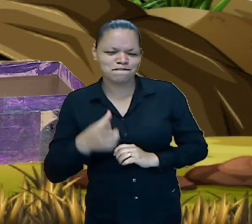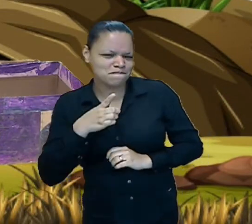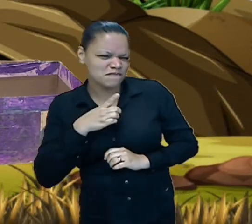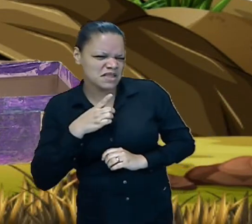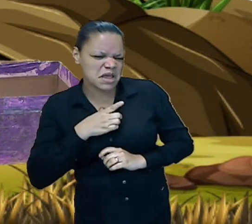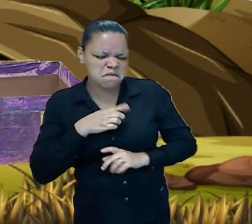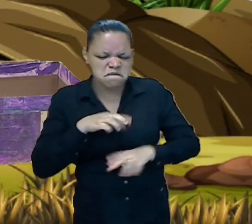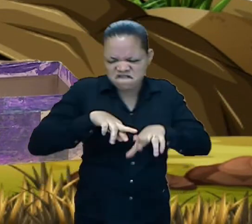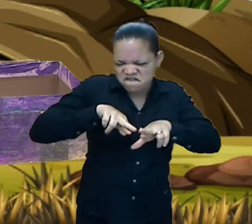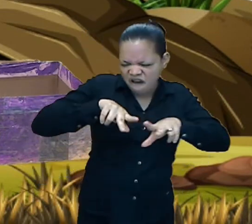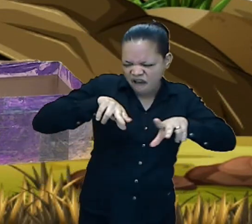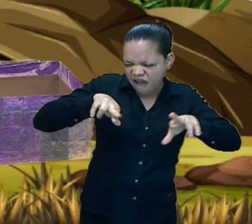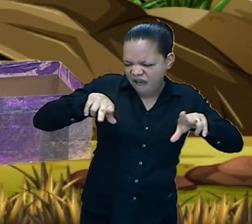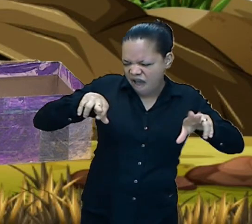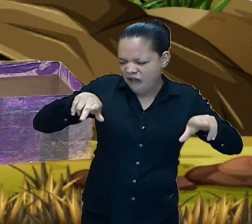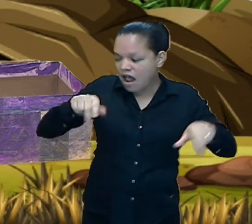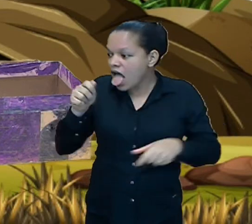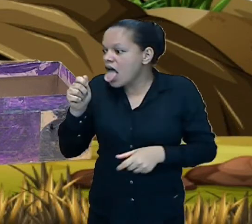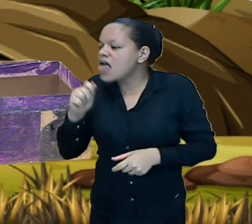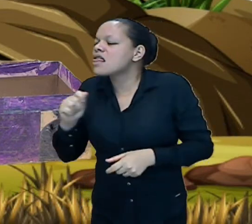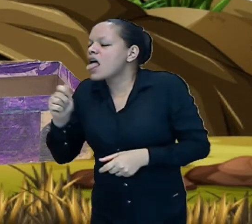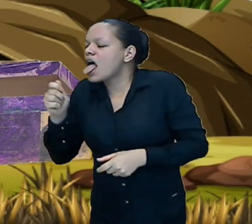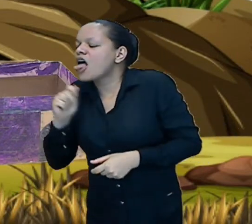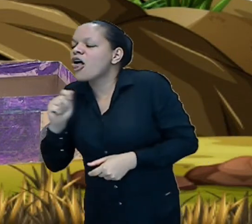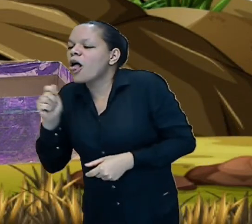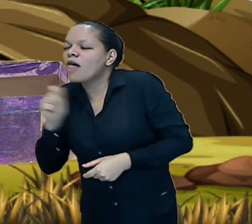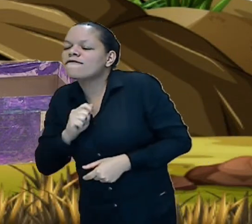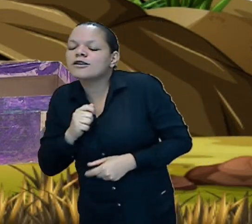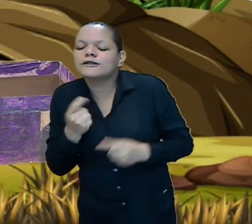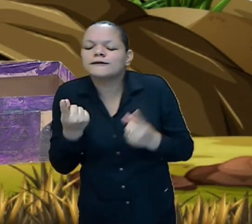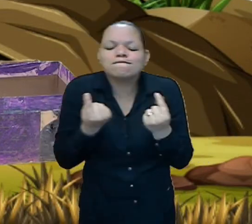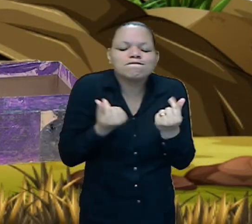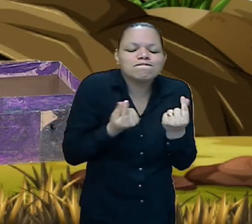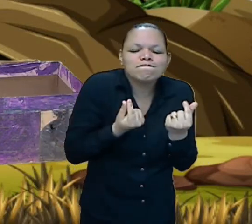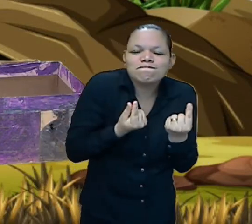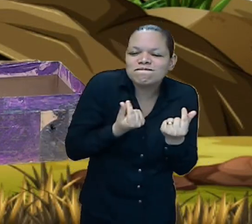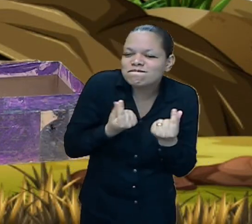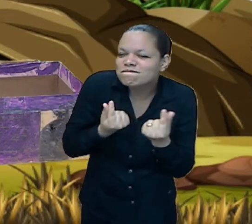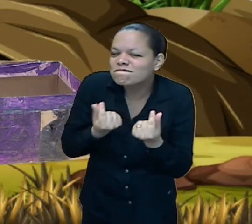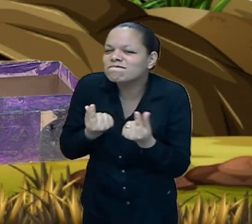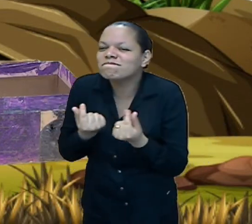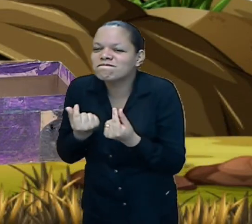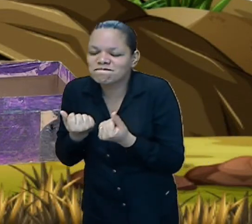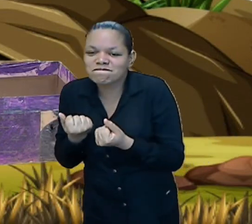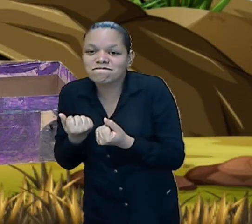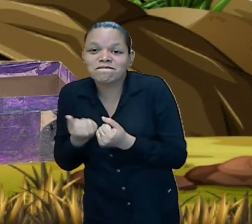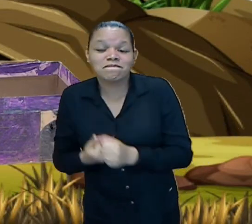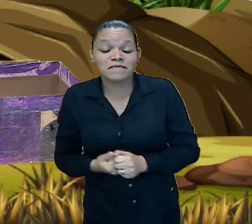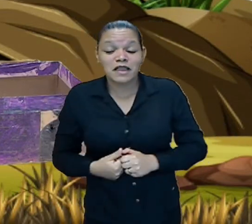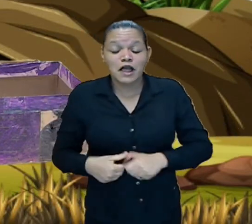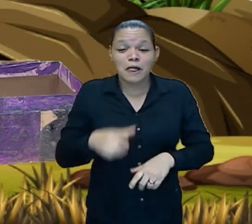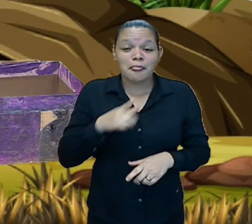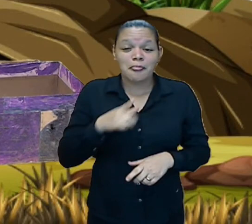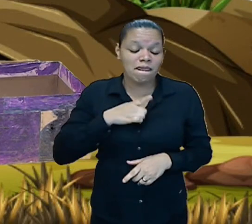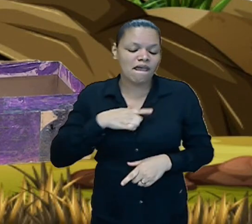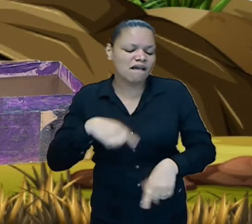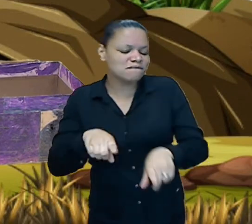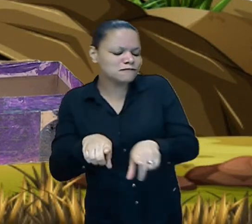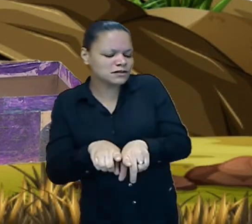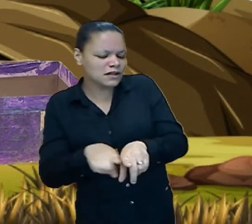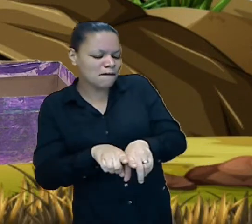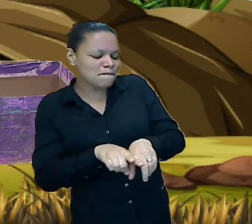deliciosos sorvetes pela metade do preço receitas exclusivas da princesa